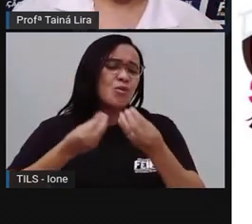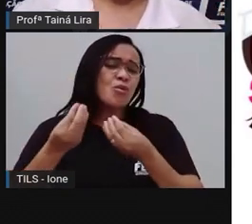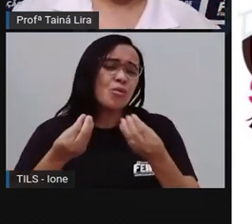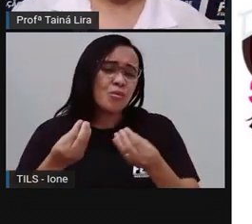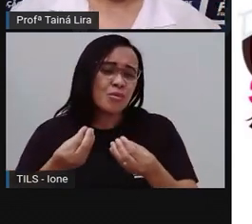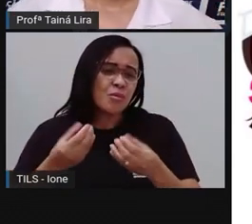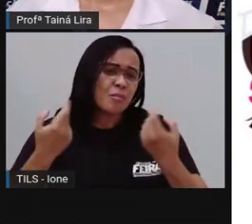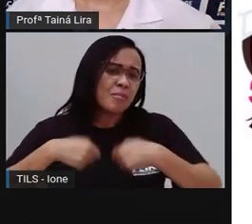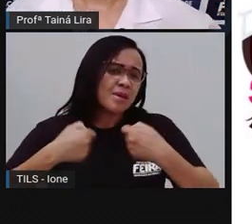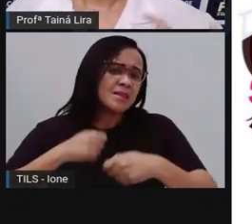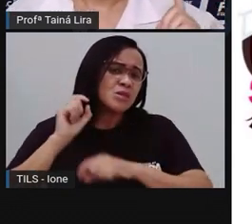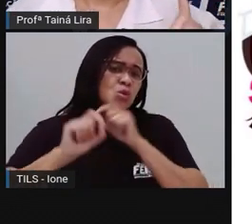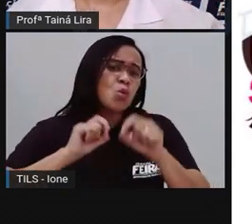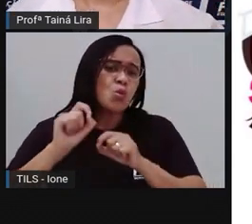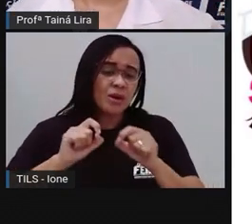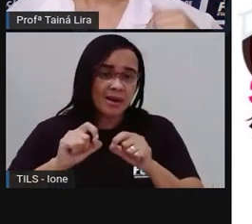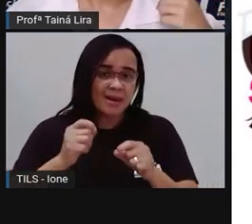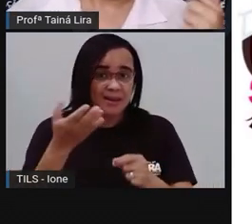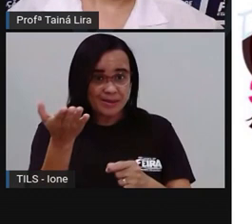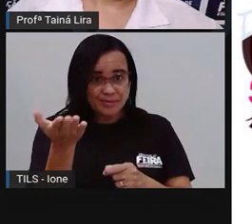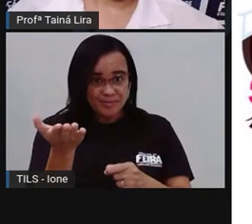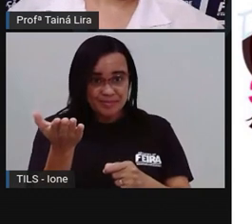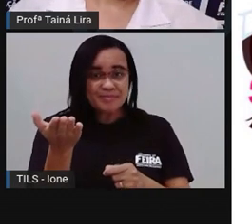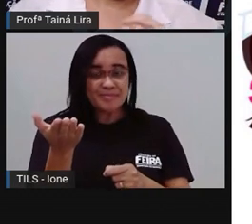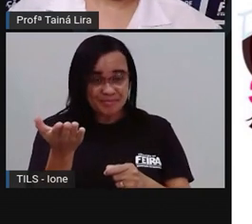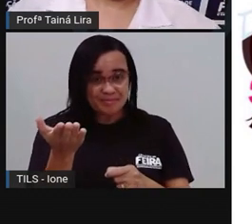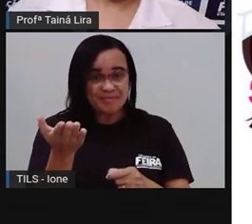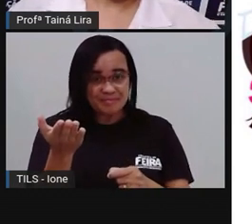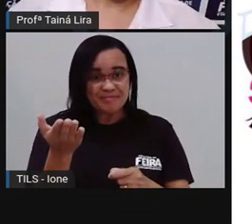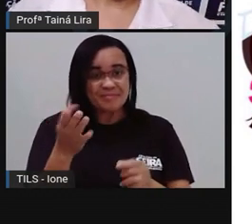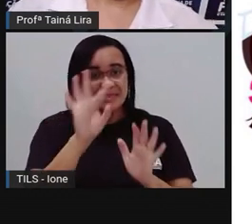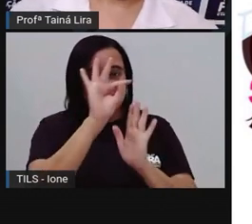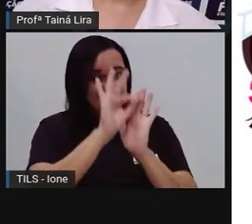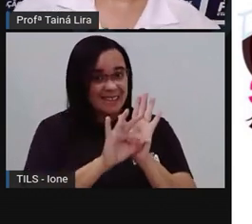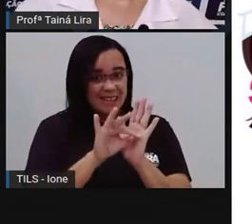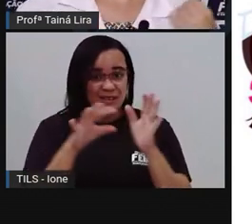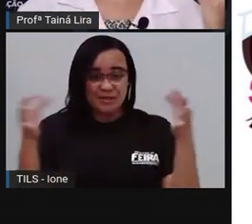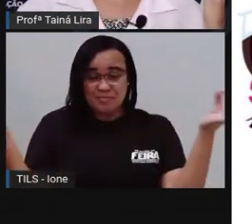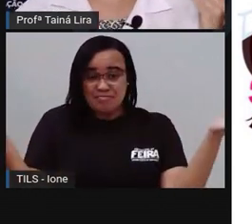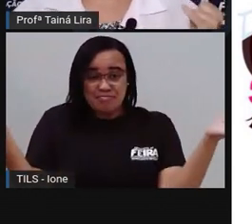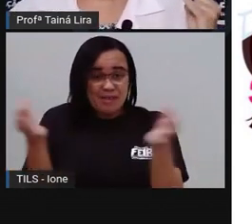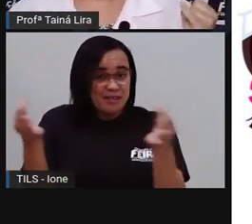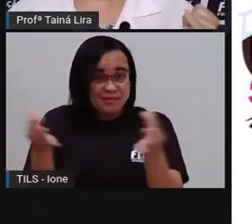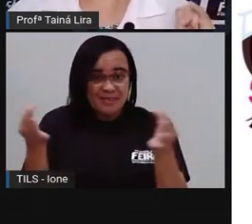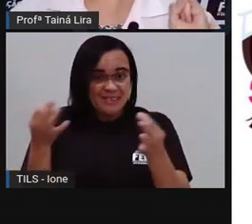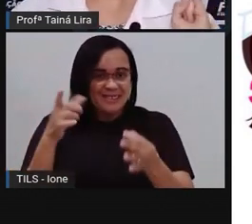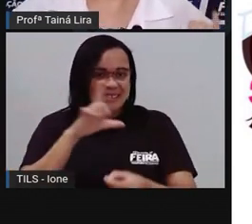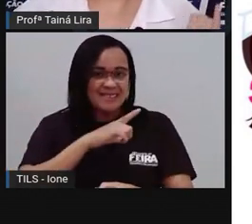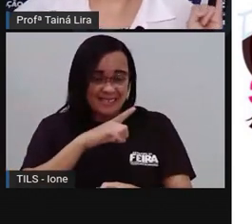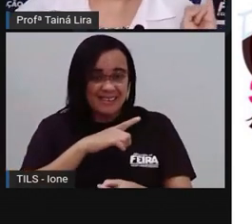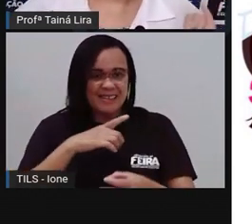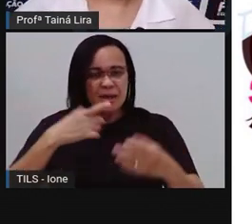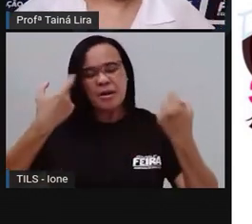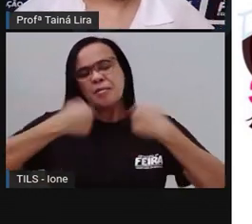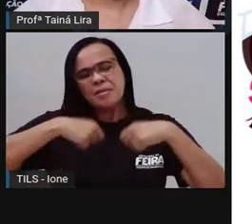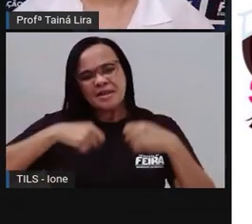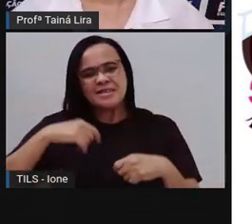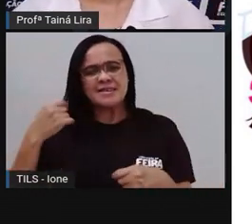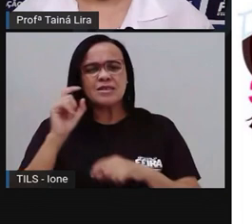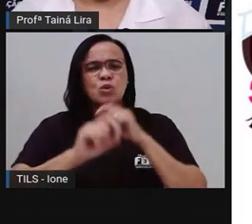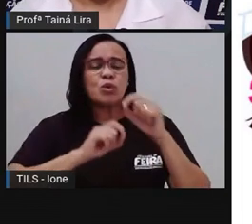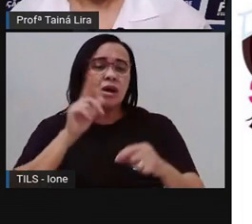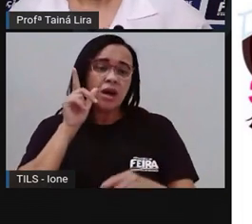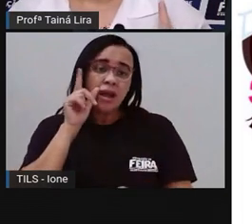ingredientes, né? Da receita para um texto perfeito. Olha lá. Lápis, você precisa de um lápis,